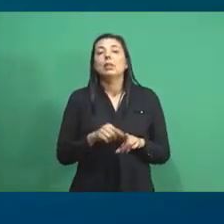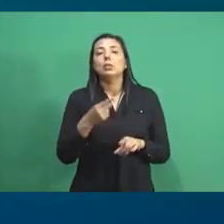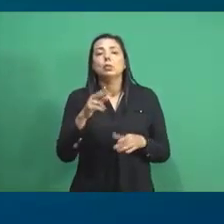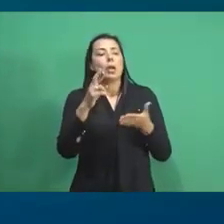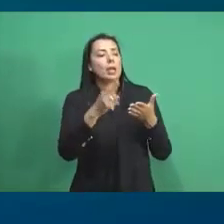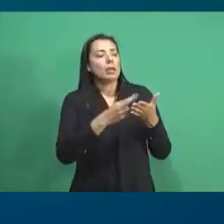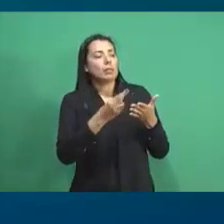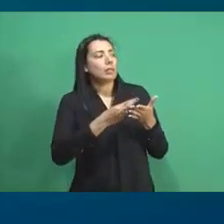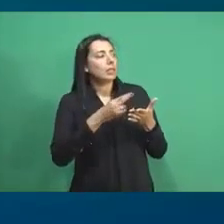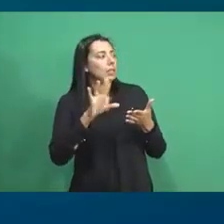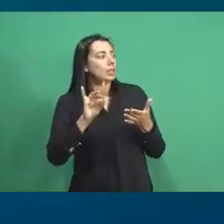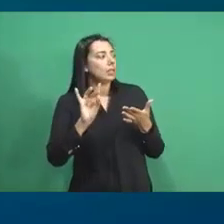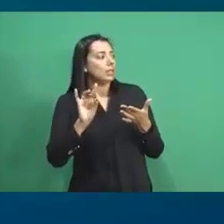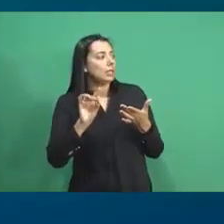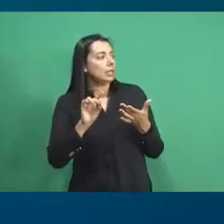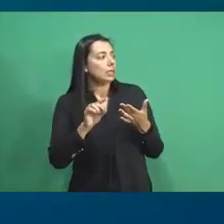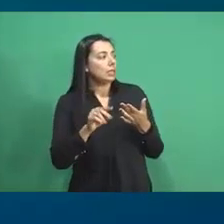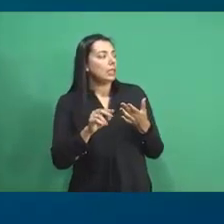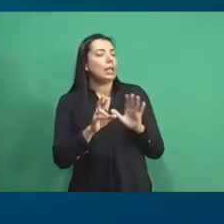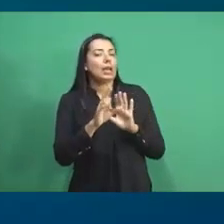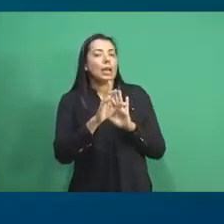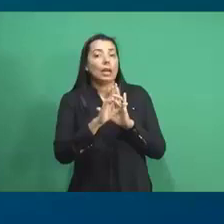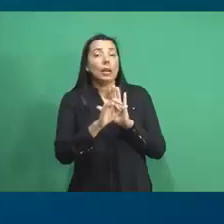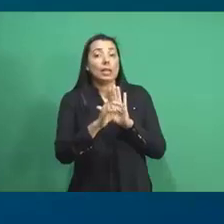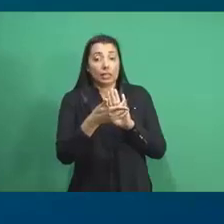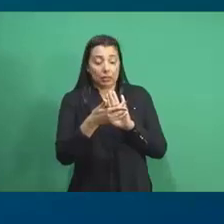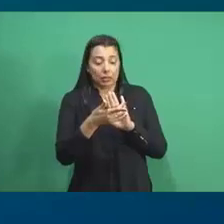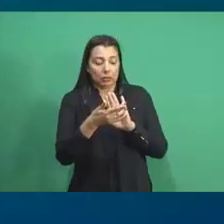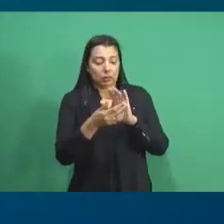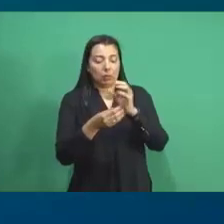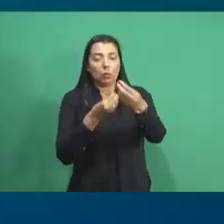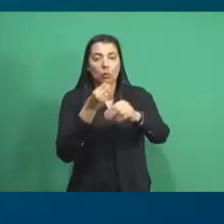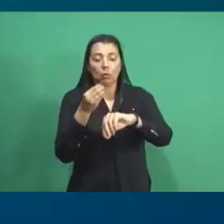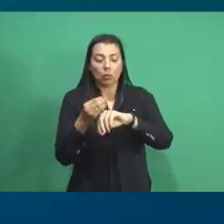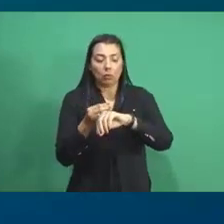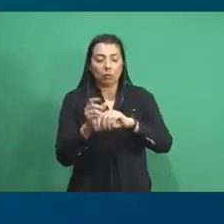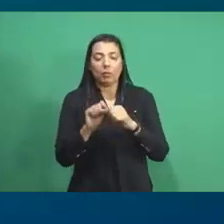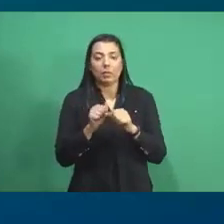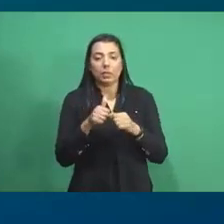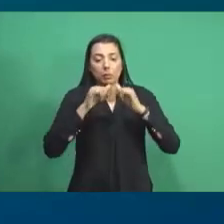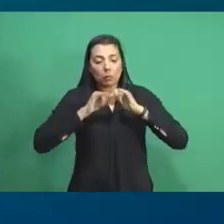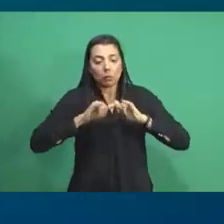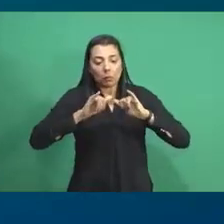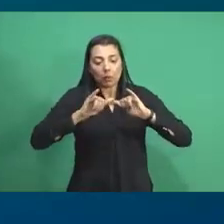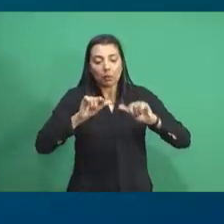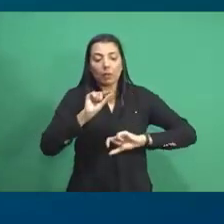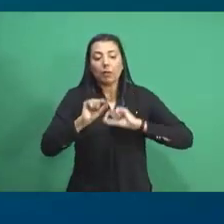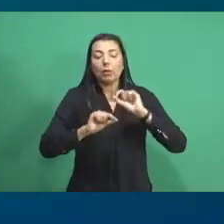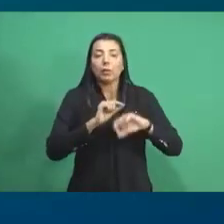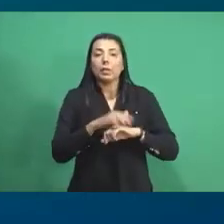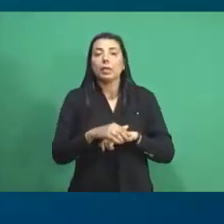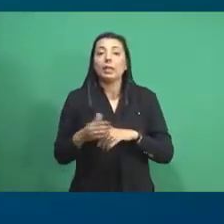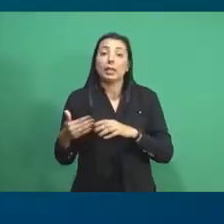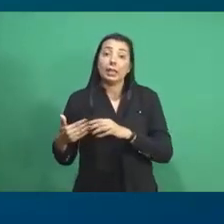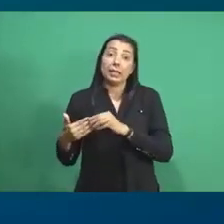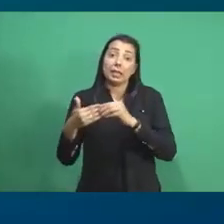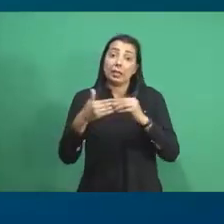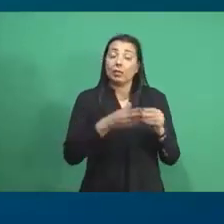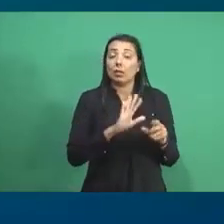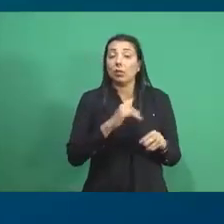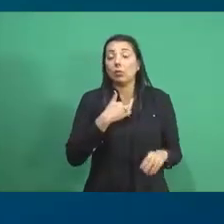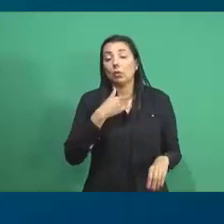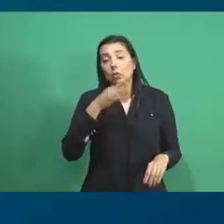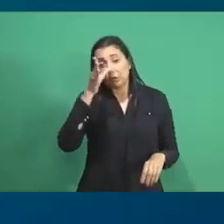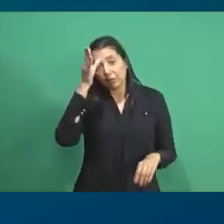revista científica. A editora é uma forma de publicarmos e levarmos o nosso